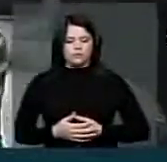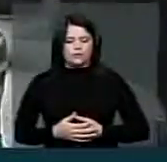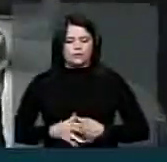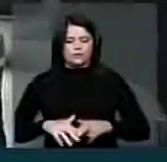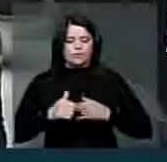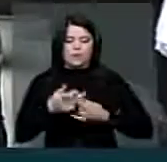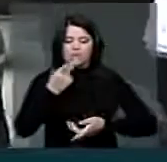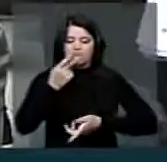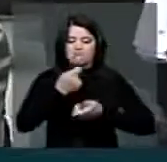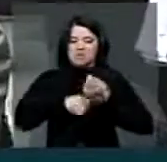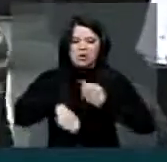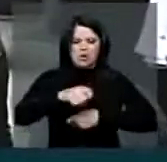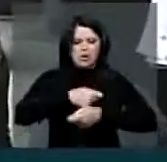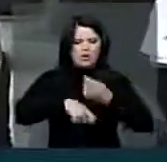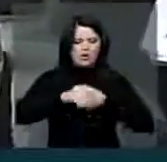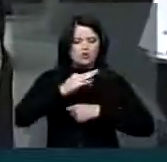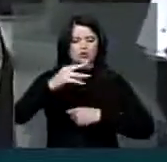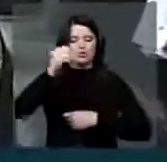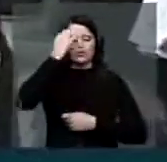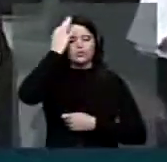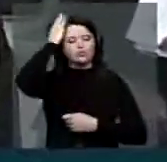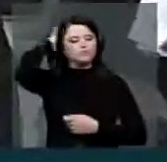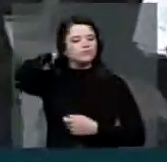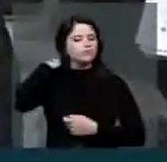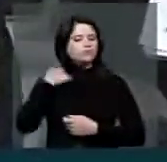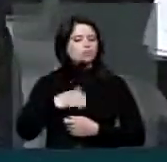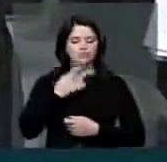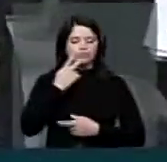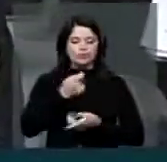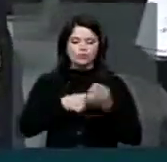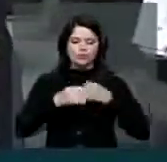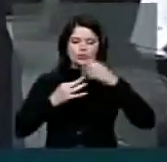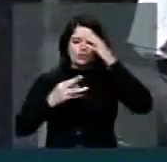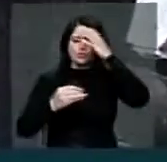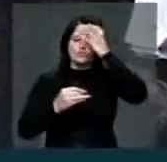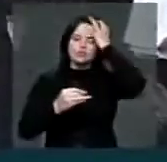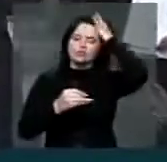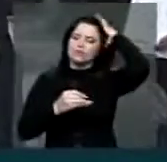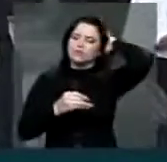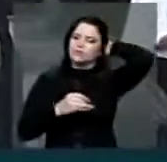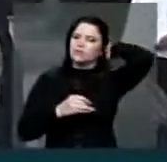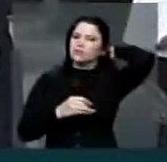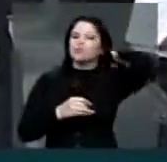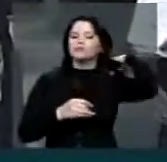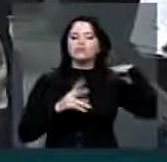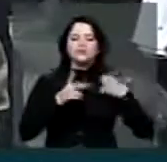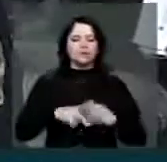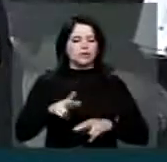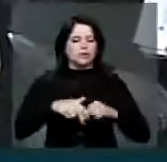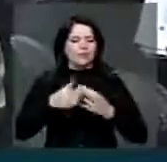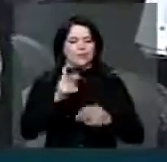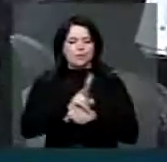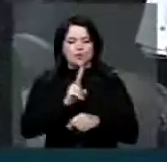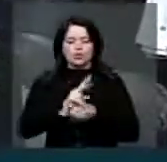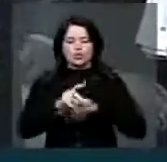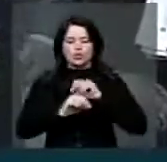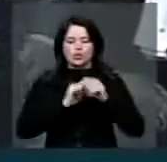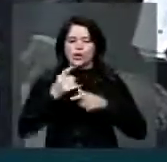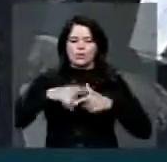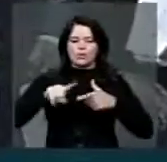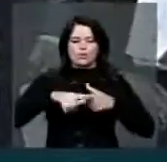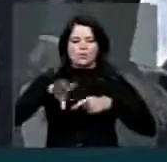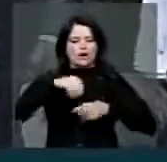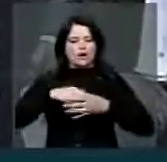messianização do mercado financeiro e que sempre é protegido nas crises